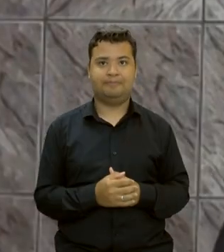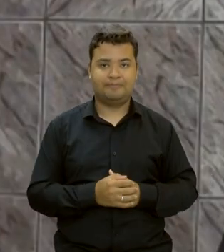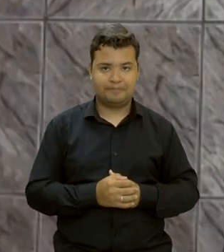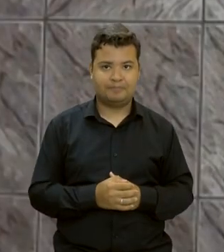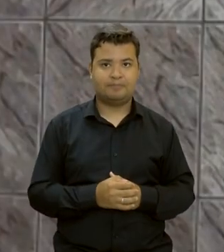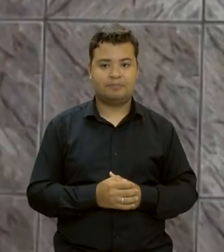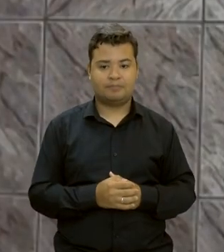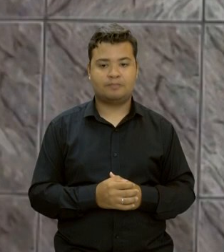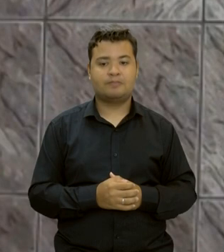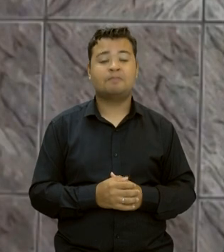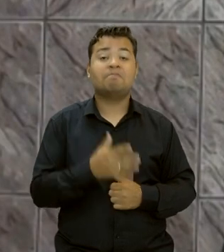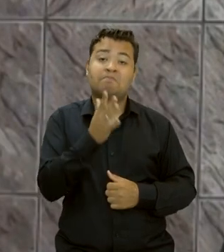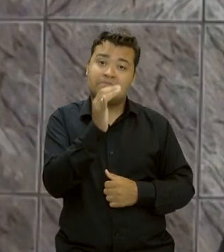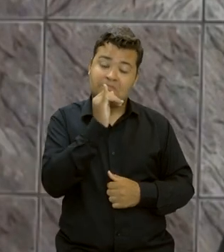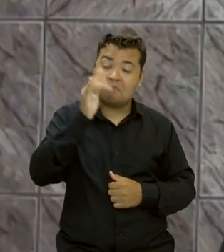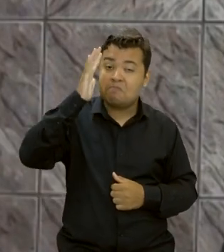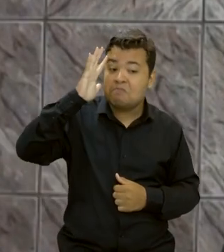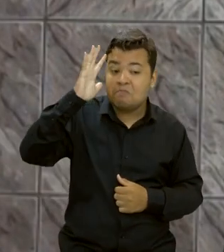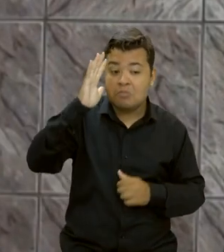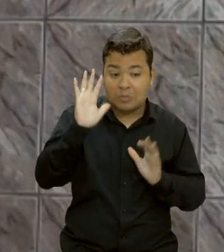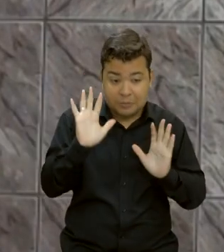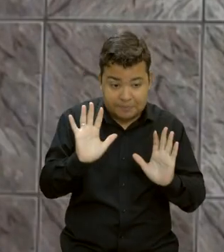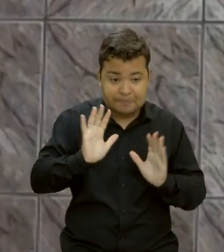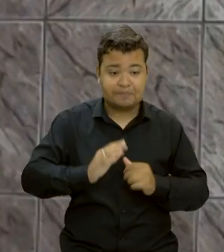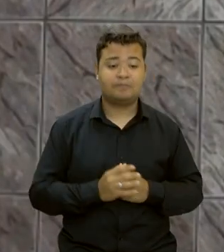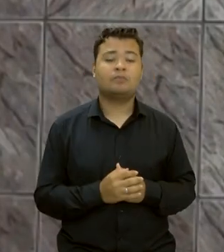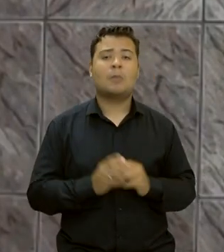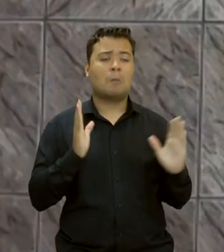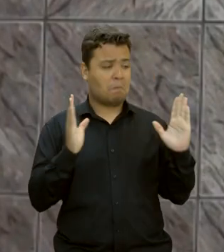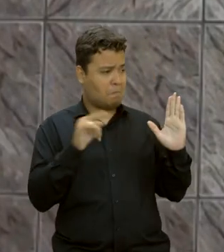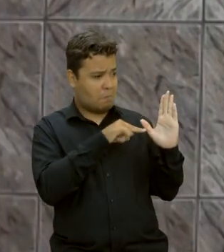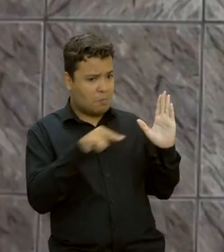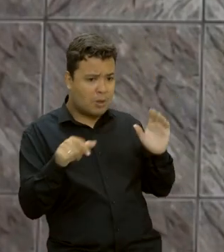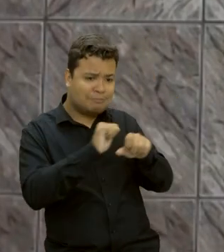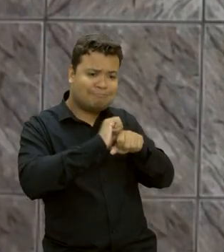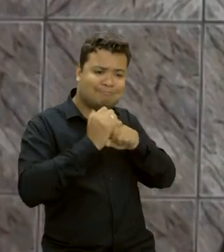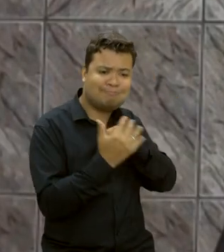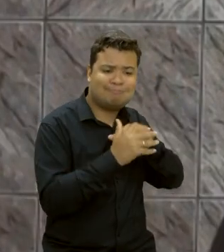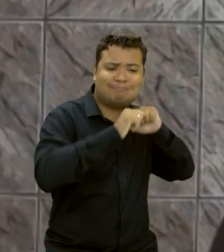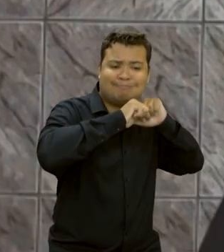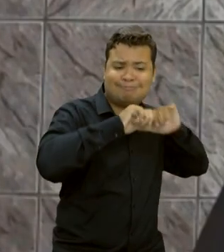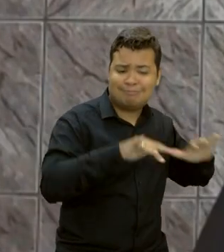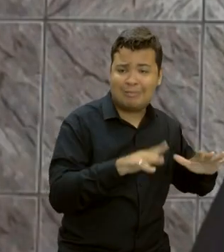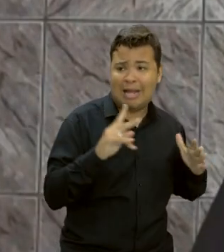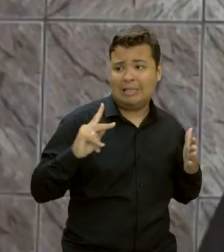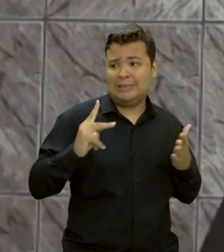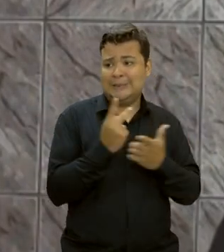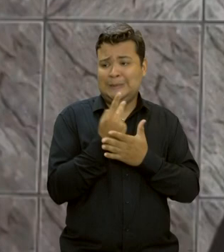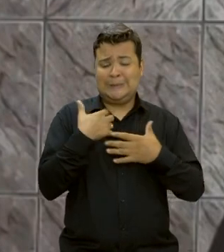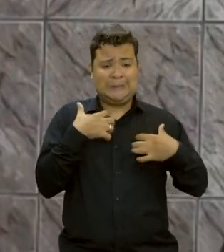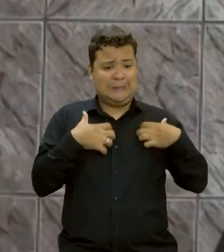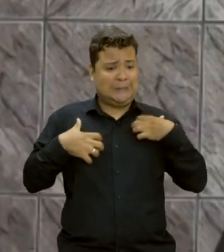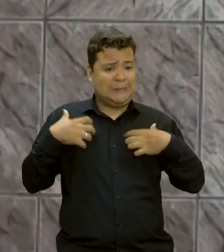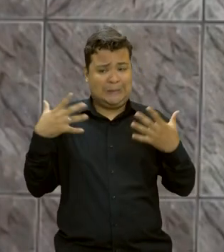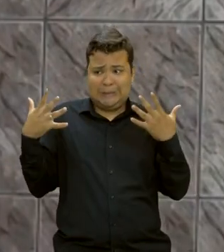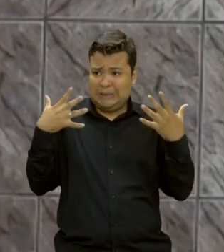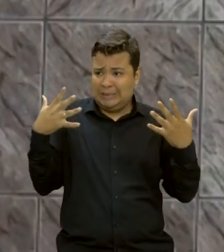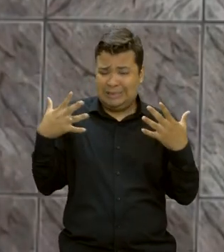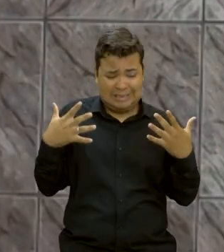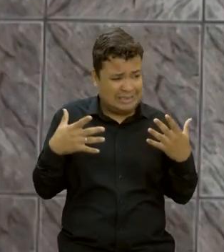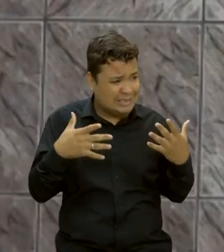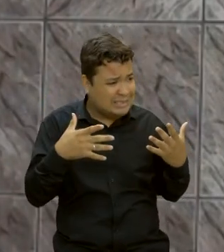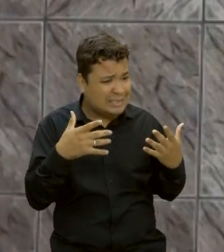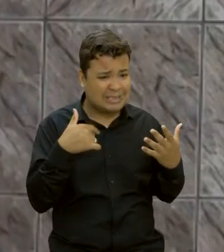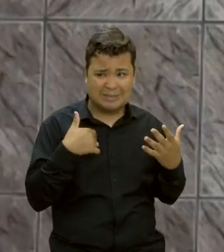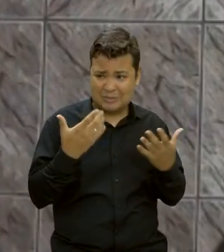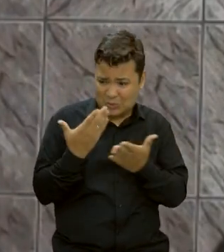mais considerando que nesse momento de pandemia a gente tem meio que uma crise essencial, onde a gente, será que é isso mesmo